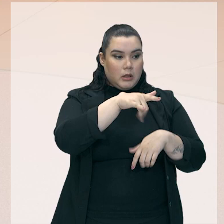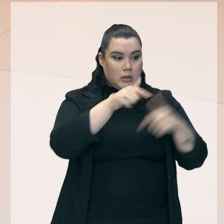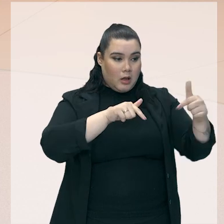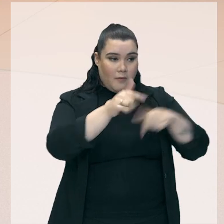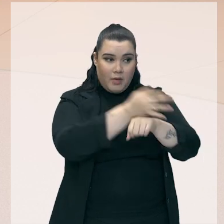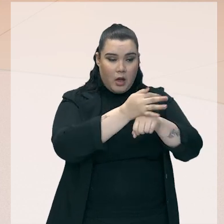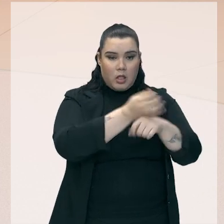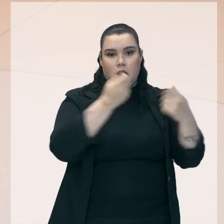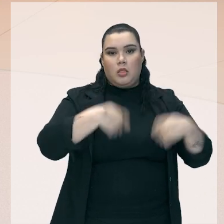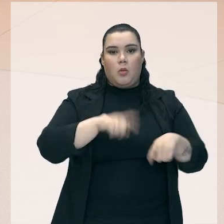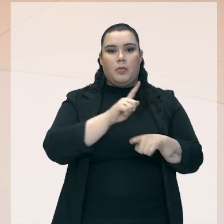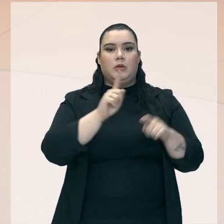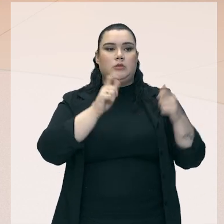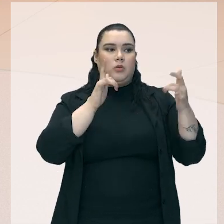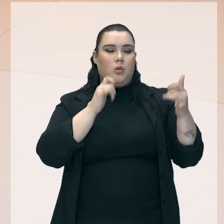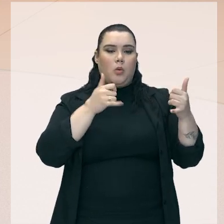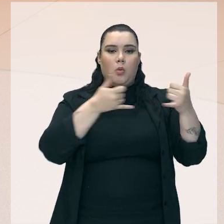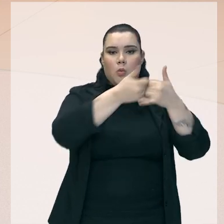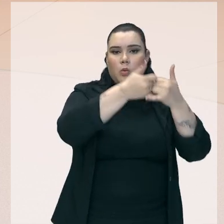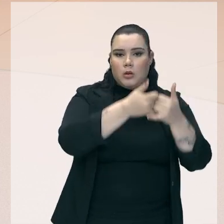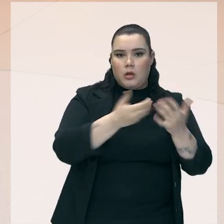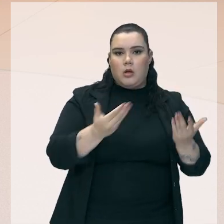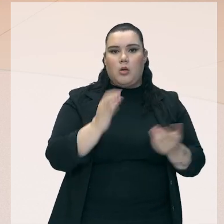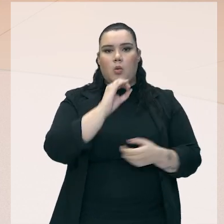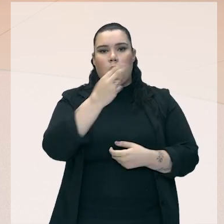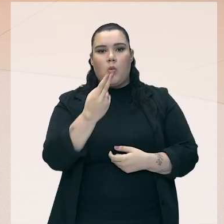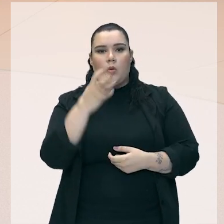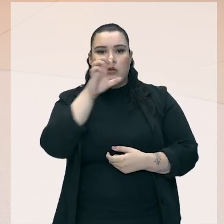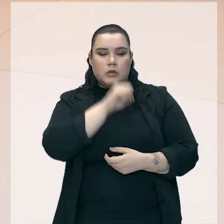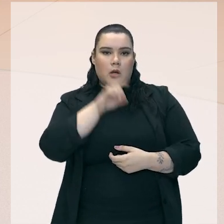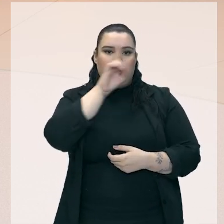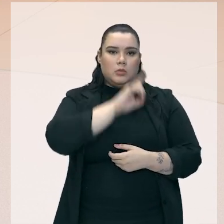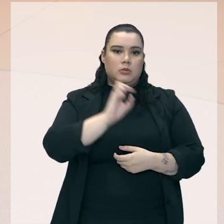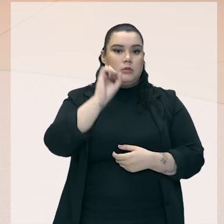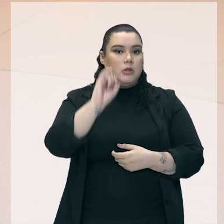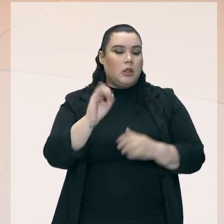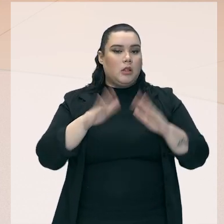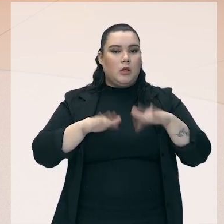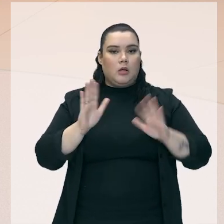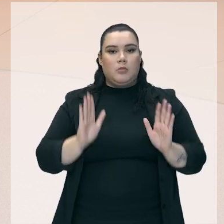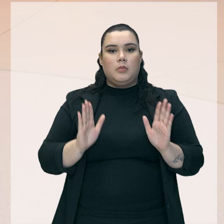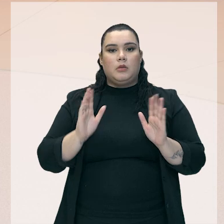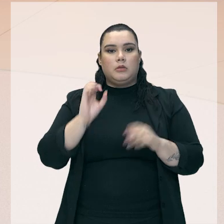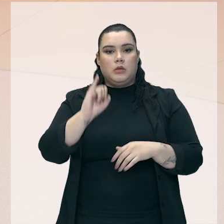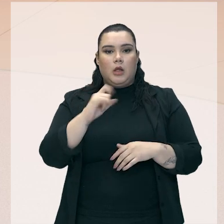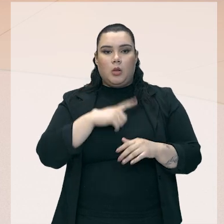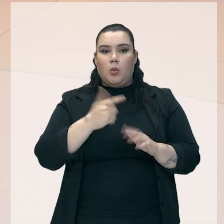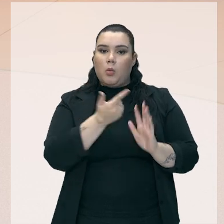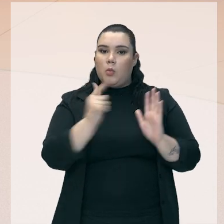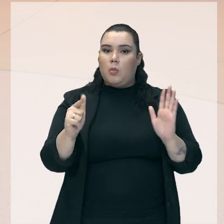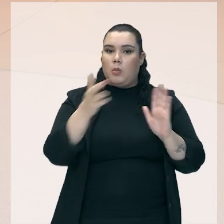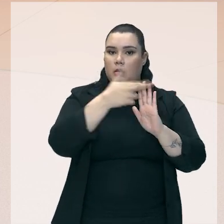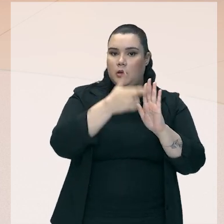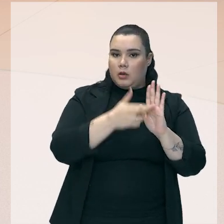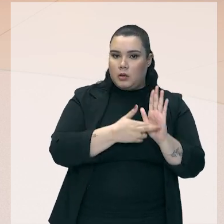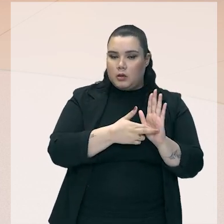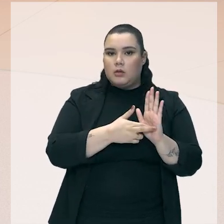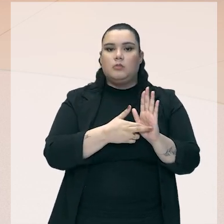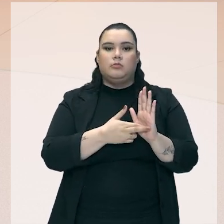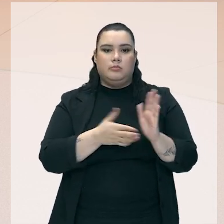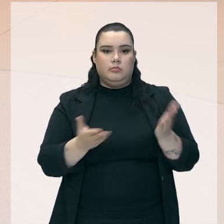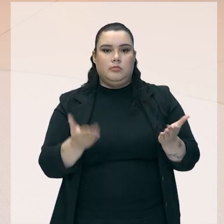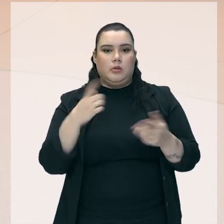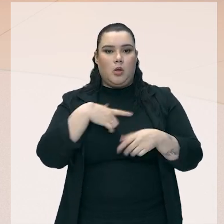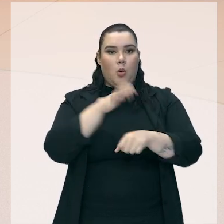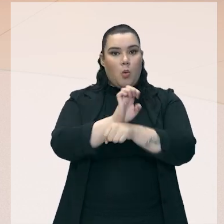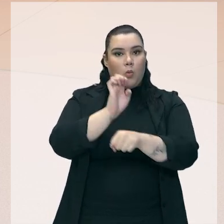de não falar com os funcionários durante os fins de semana, a não ser, né, em casos de uma outra regra trabalhista que existe, a questão das horas